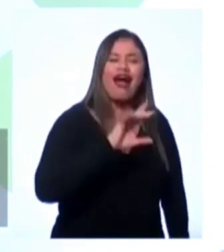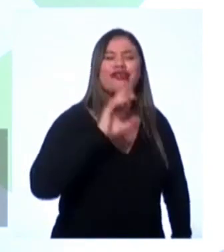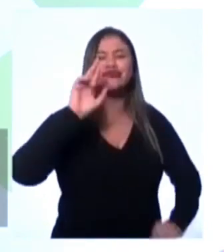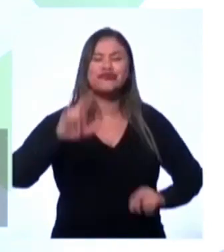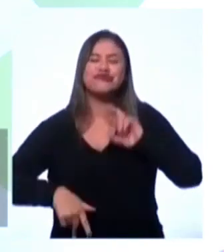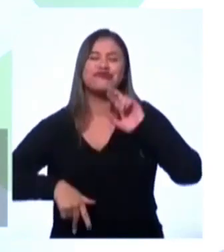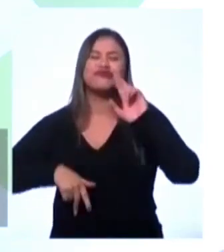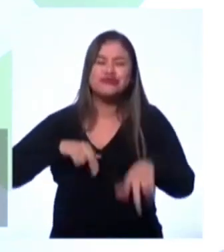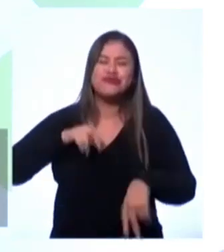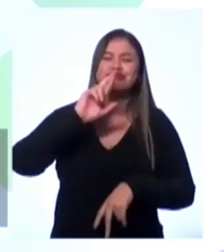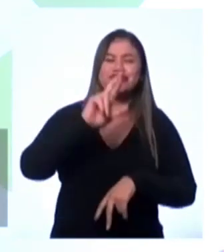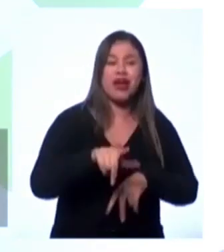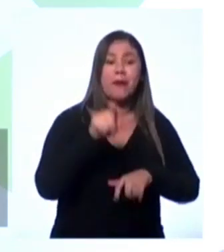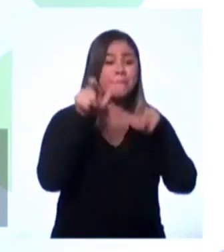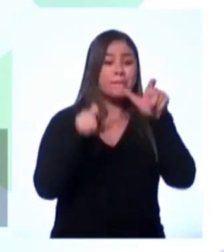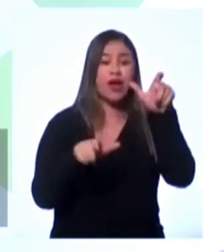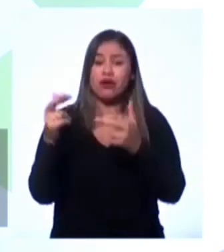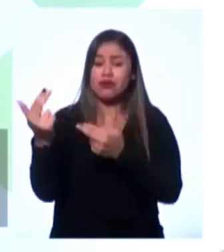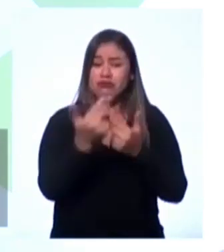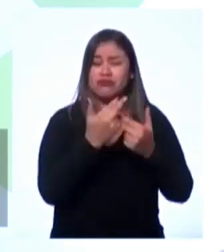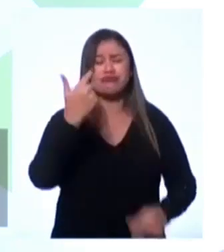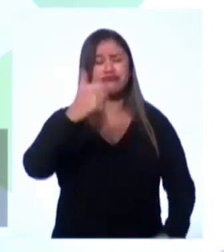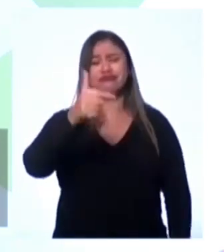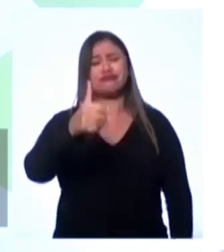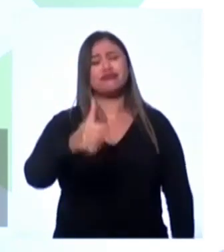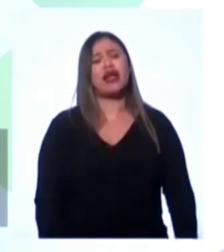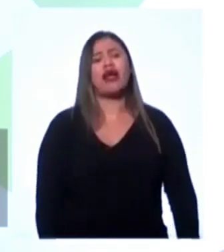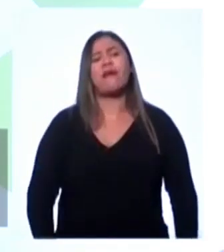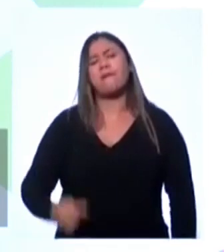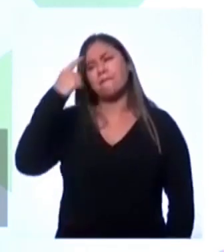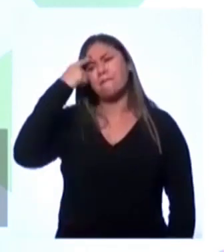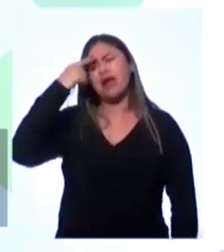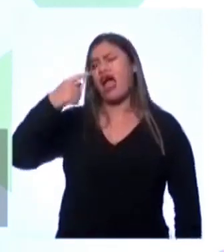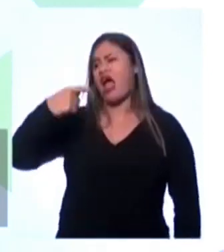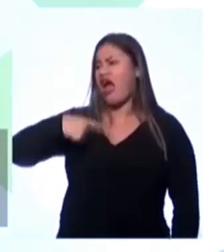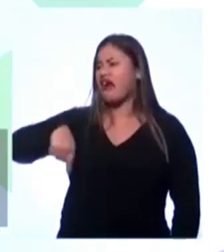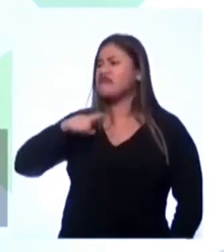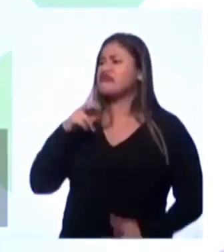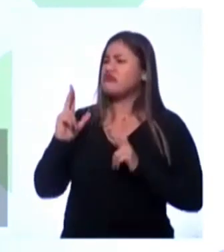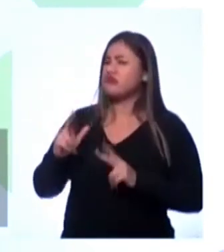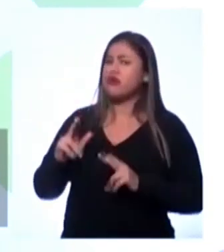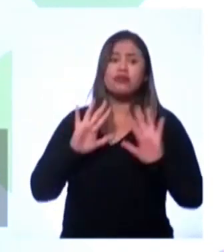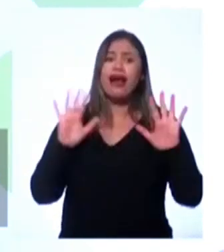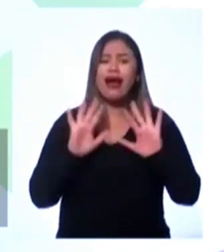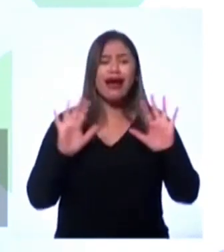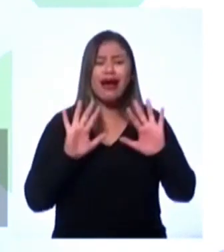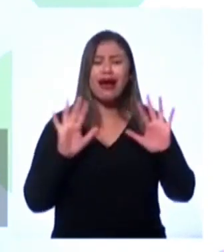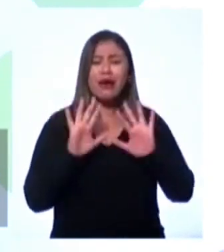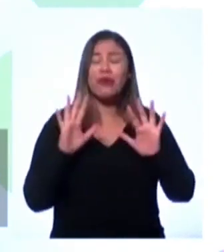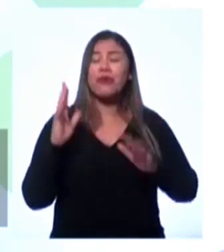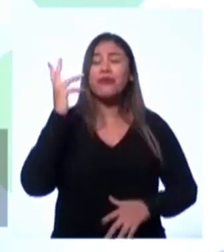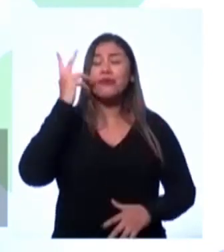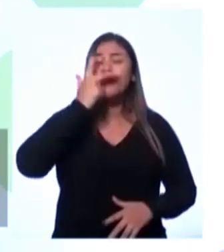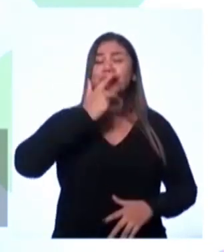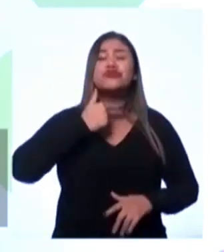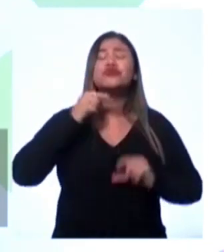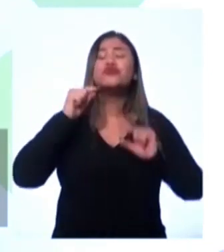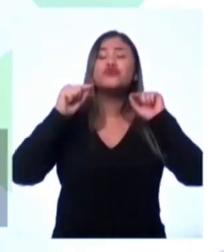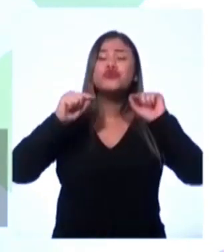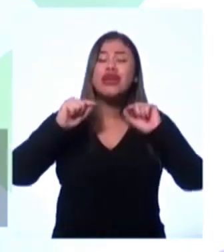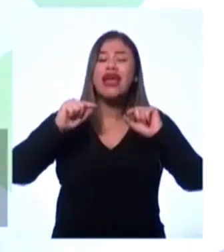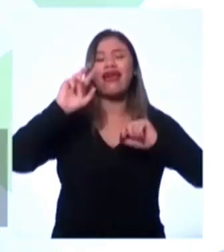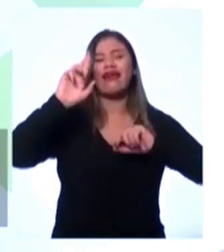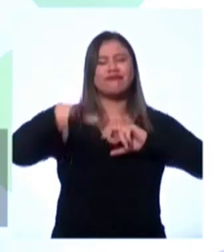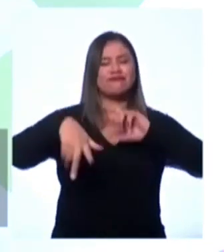existem pessoas iguais, né? E a gente fica falando, não, porque nós temos que ser iguais, temos que ser parecidos. Ao contrário, a beleza da vida é justamente a